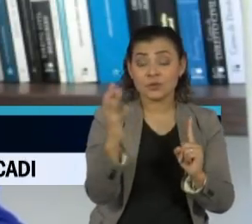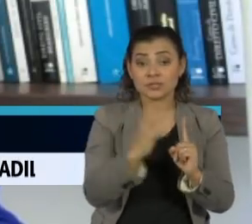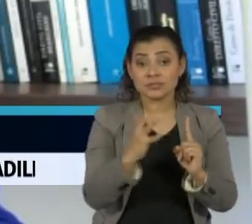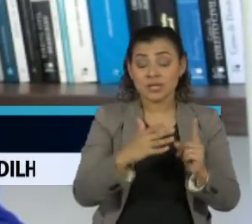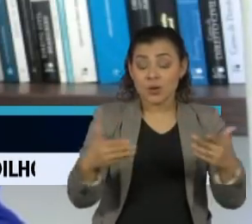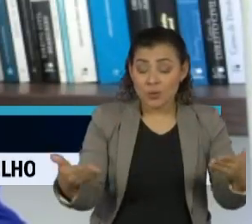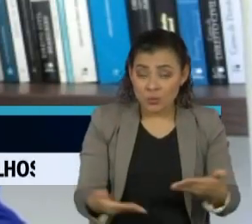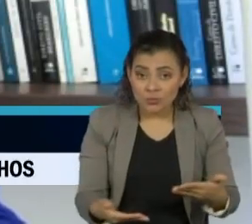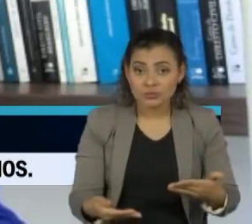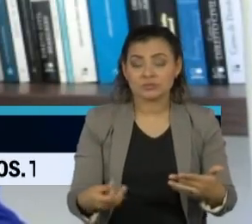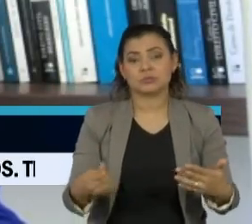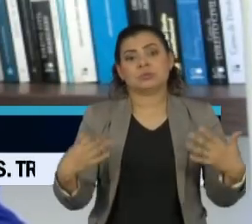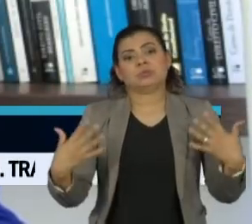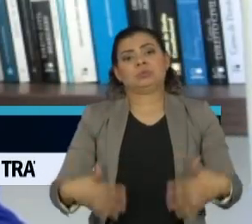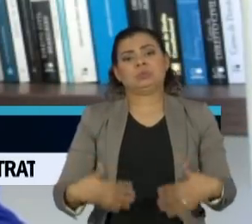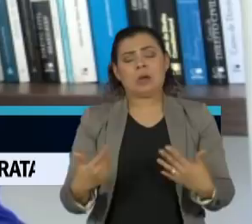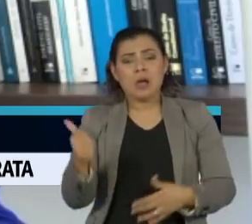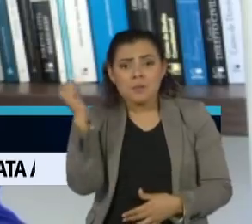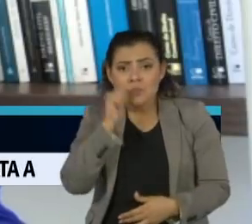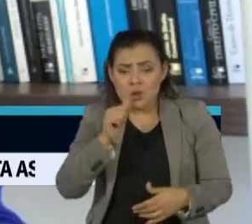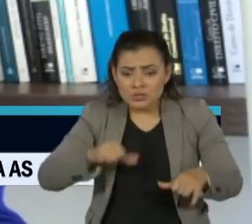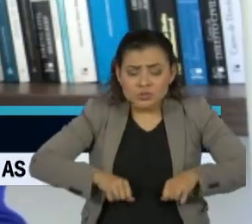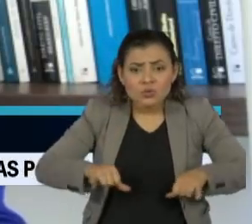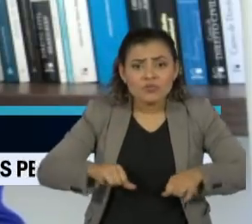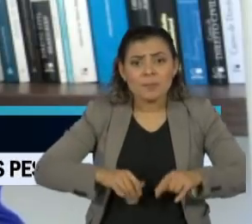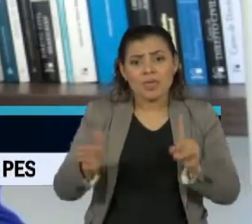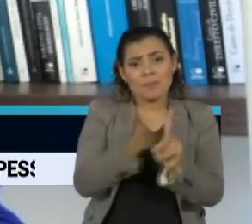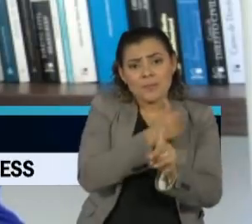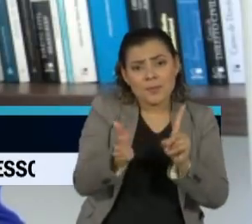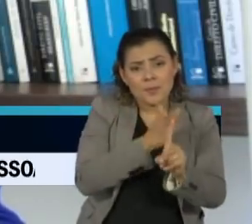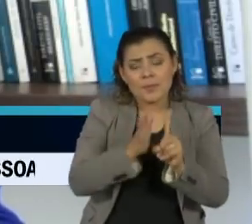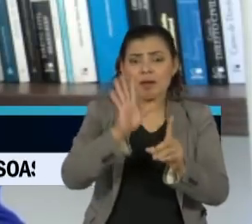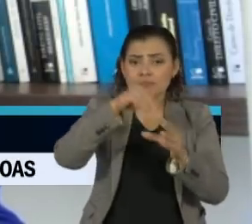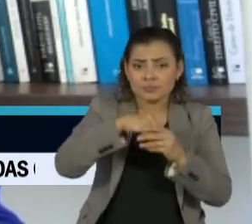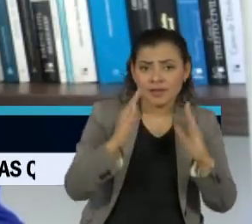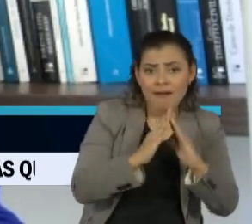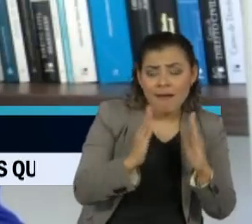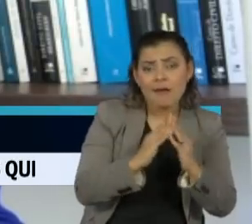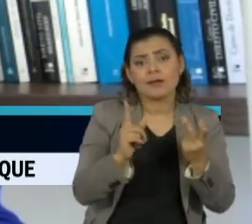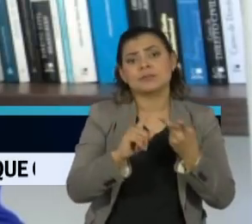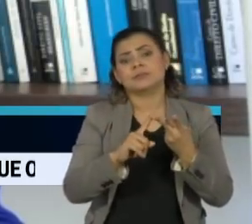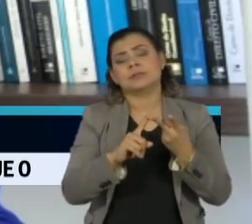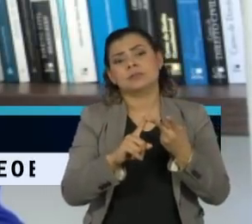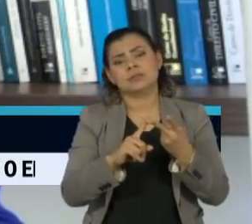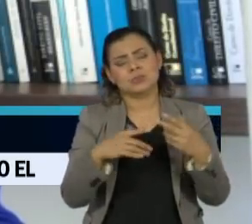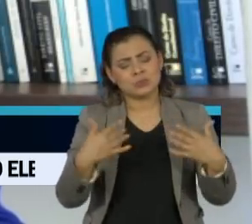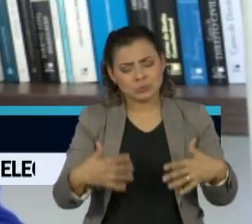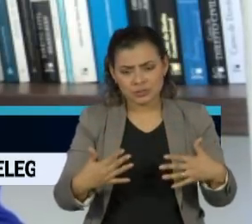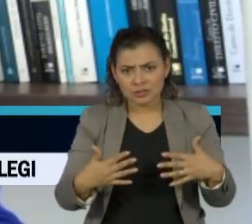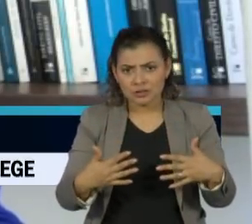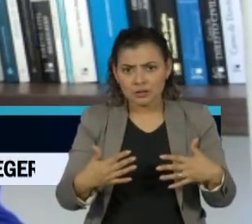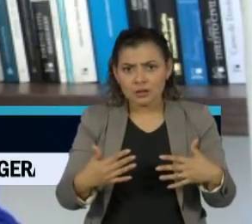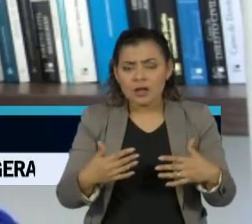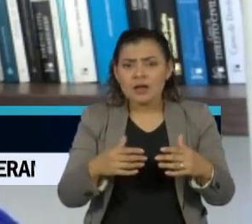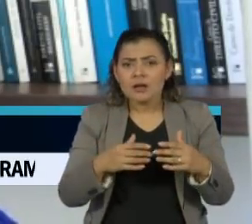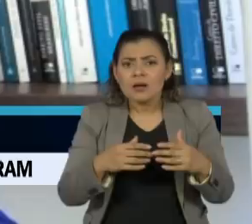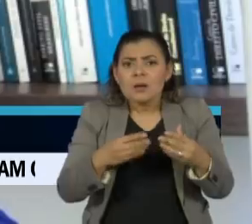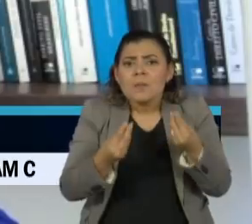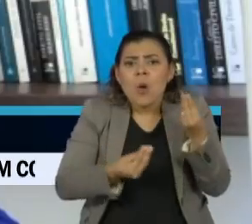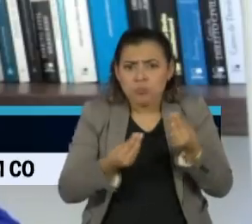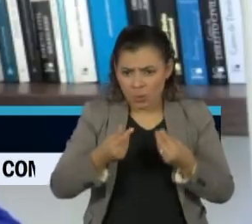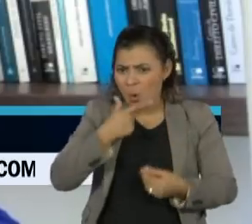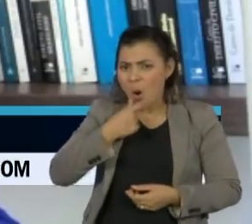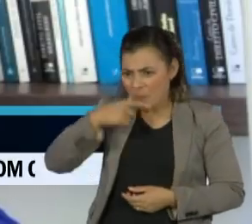exposição das mulheres à violência doméstica e familiar não justificam a violência doméstica e familiar. O